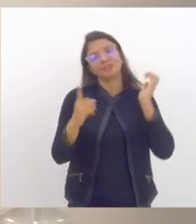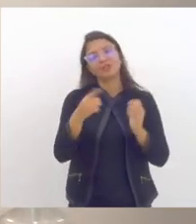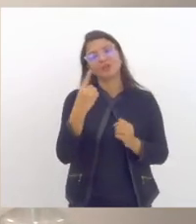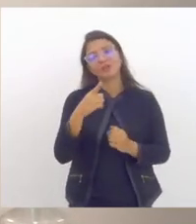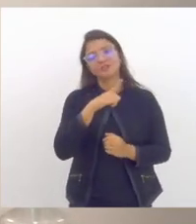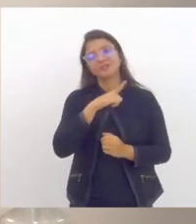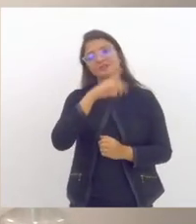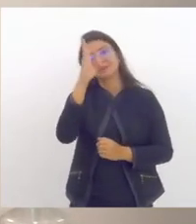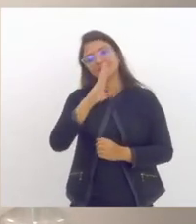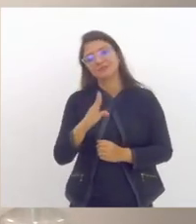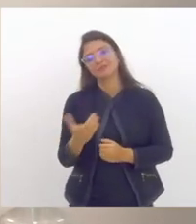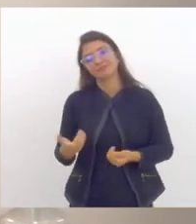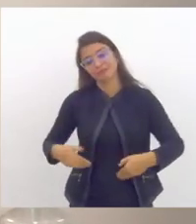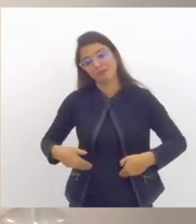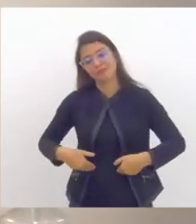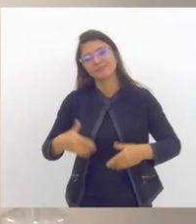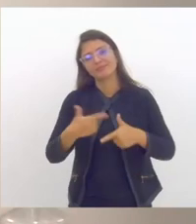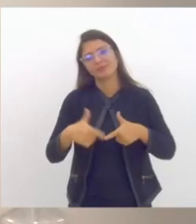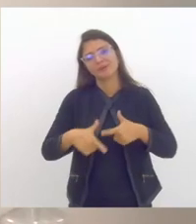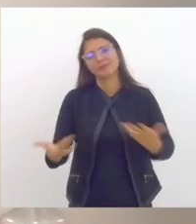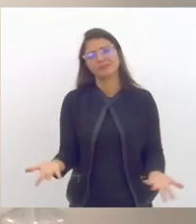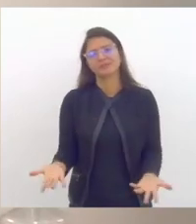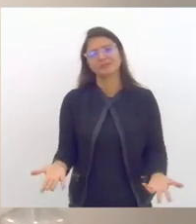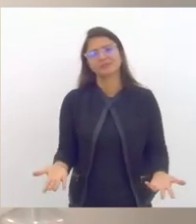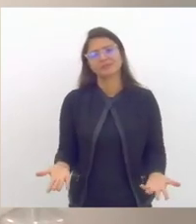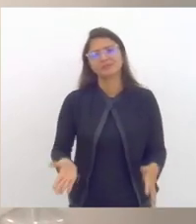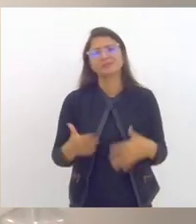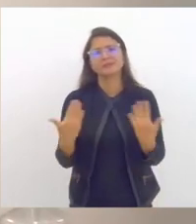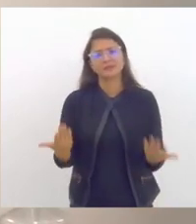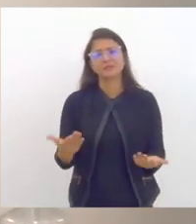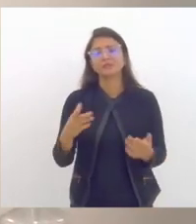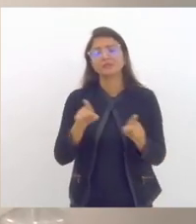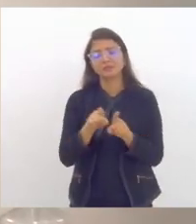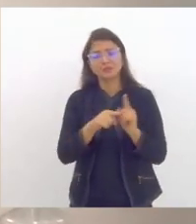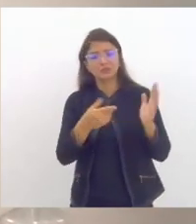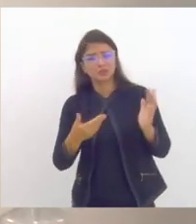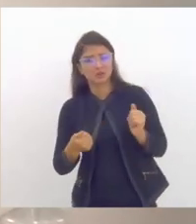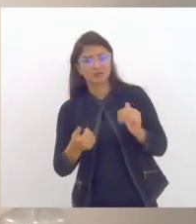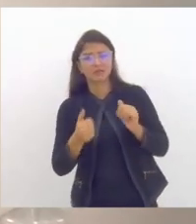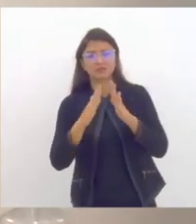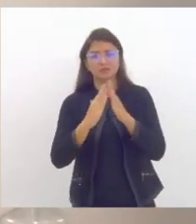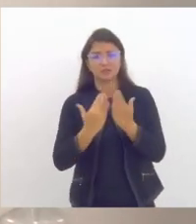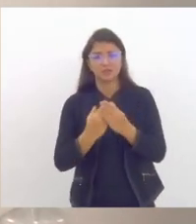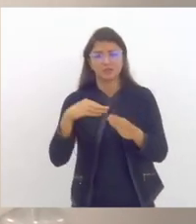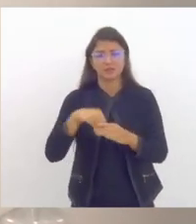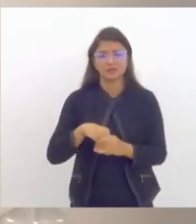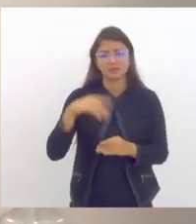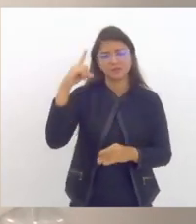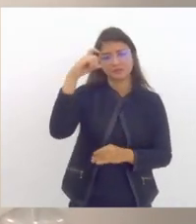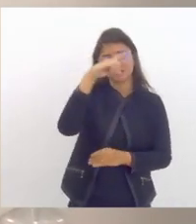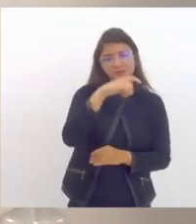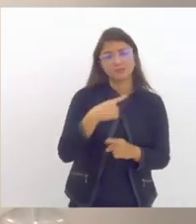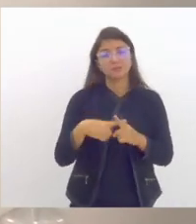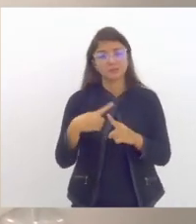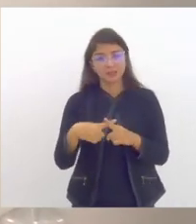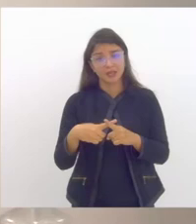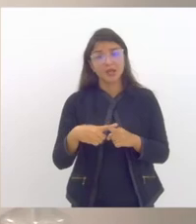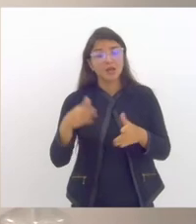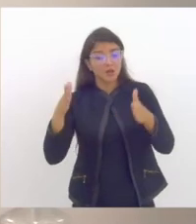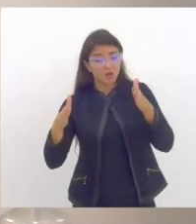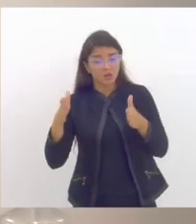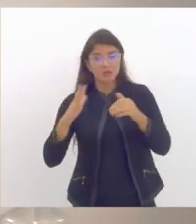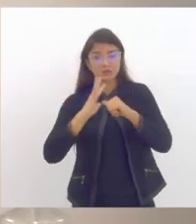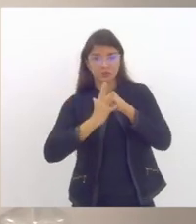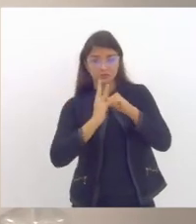estudantes evidentemente tudo isso agravado por um cenário onde ainda estamos numa pandemia que no seu